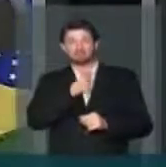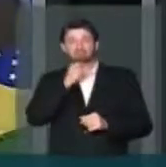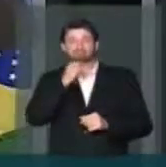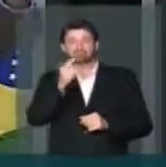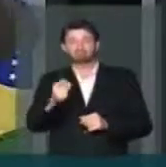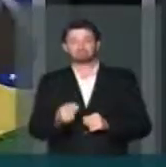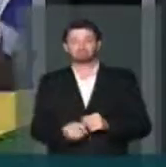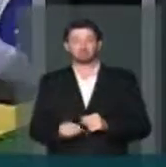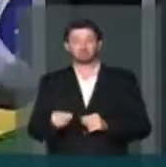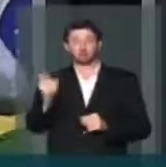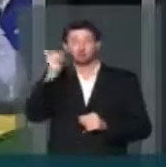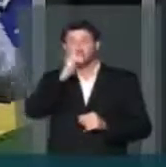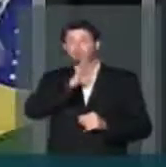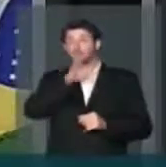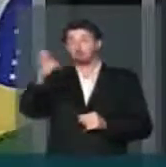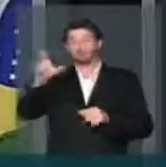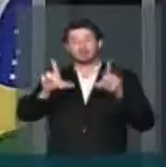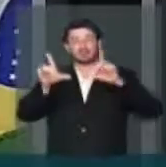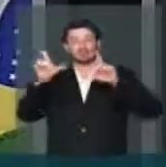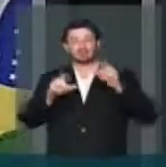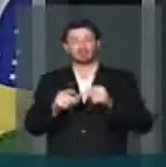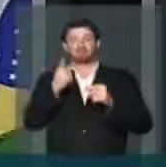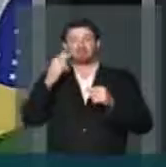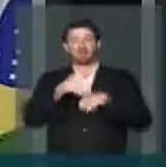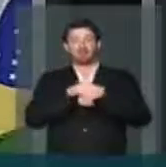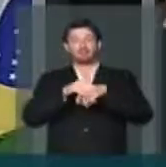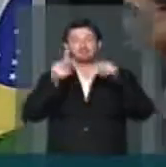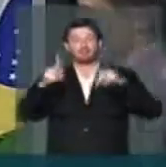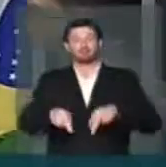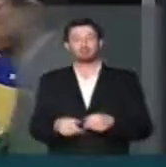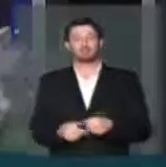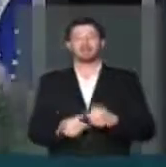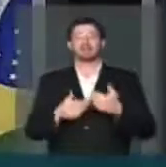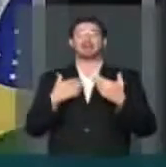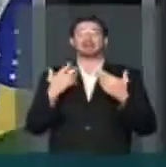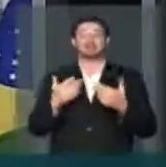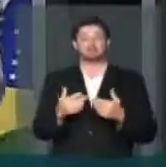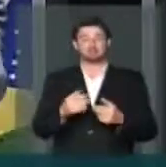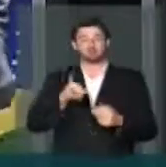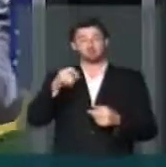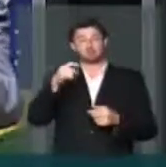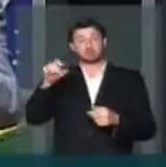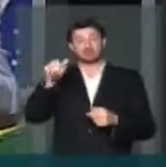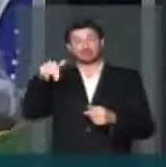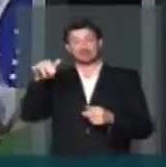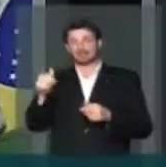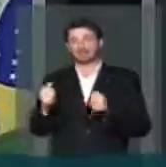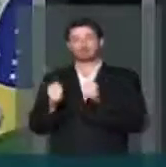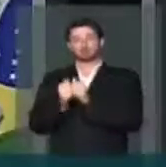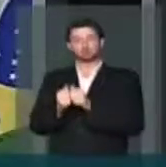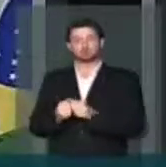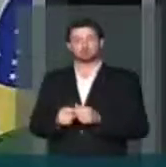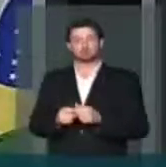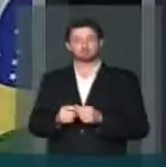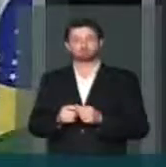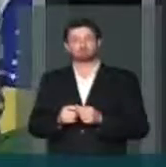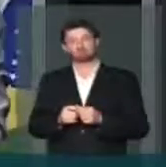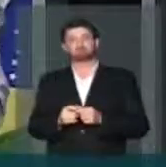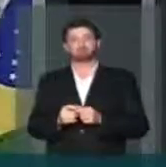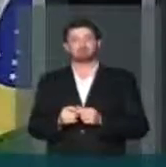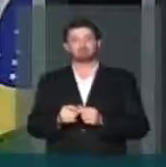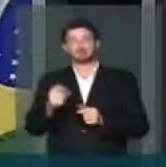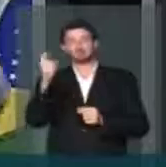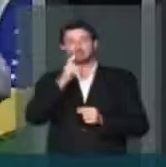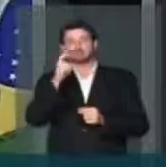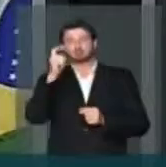Ela foi domingo para a televisão falar ao povo brasileiro, com João Santana tiracolo, imaginando que a